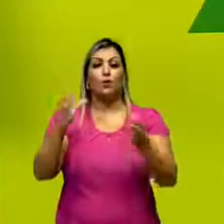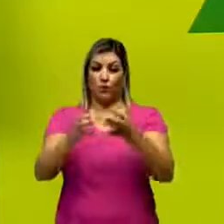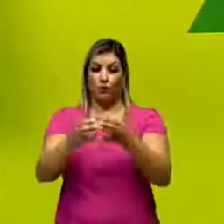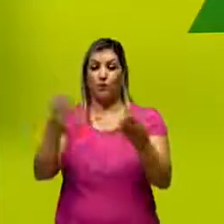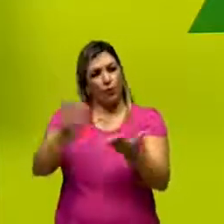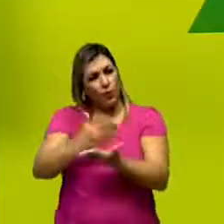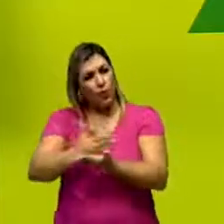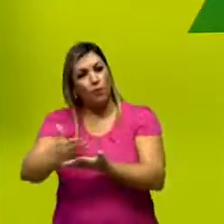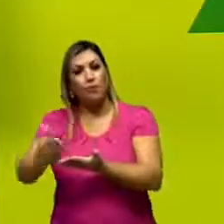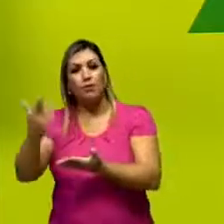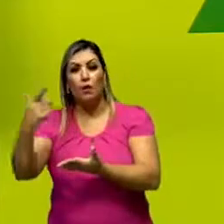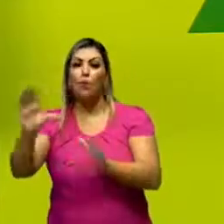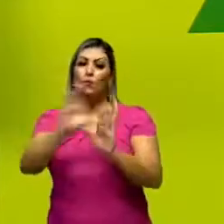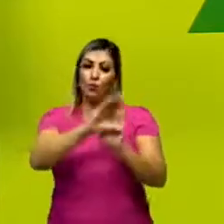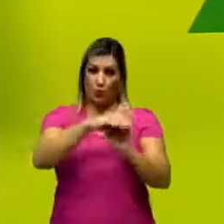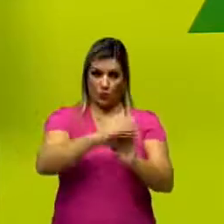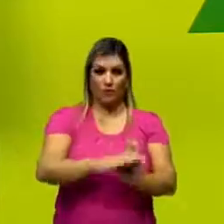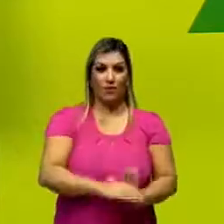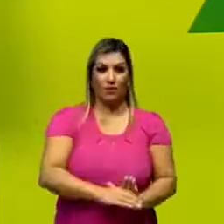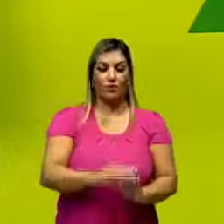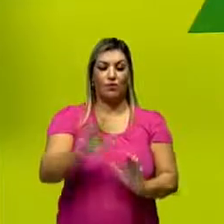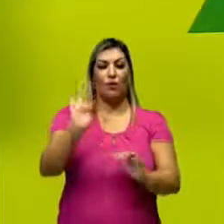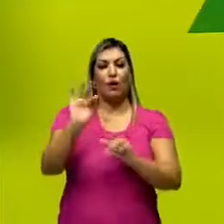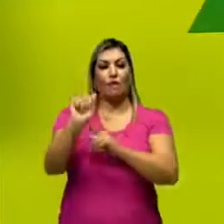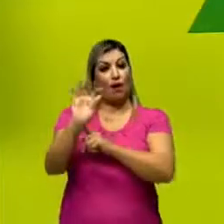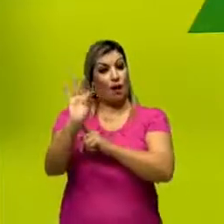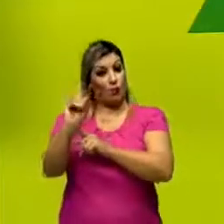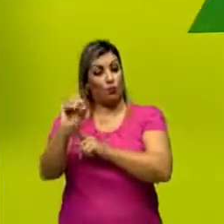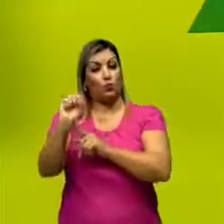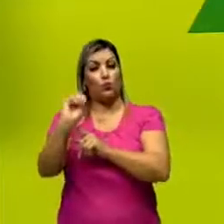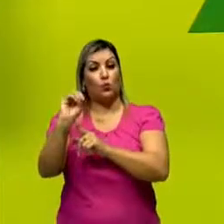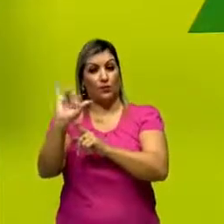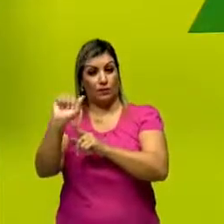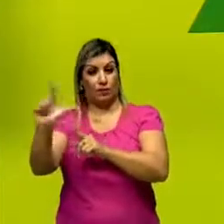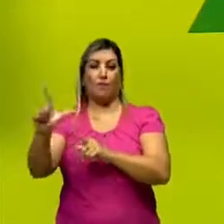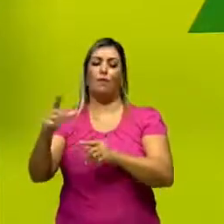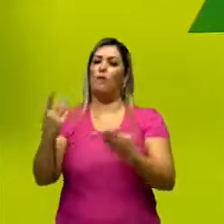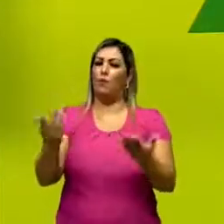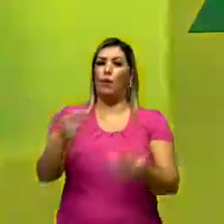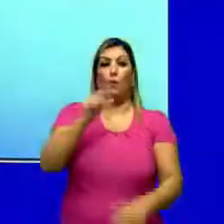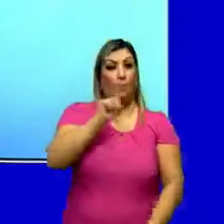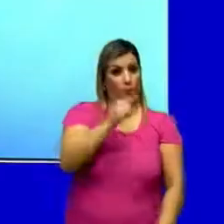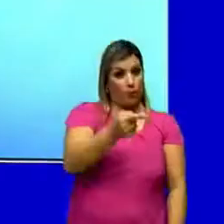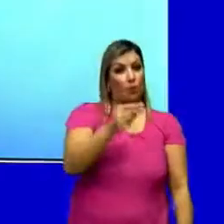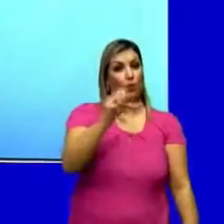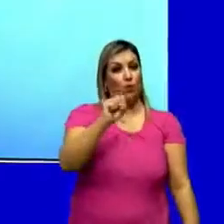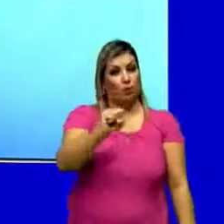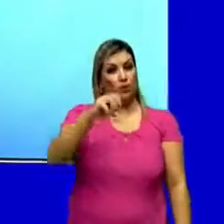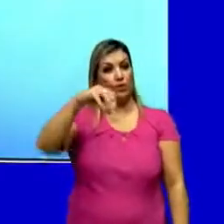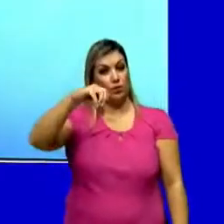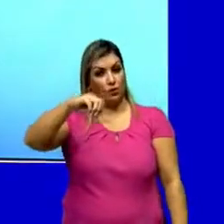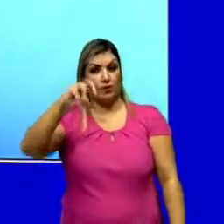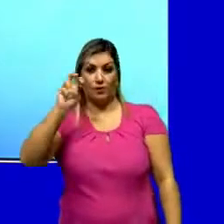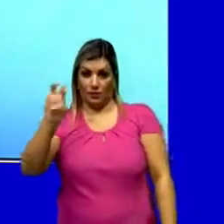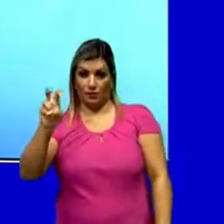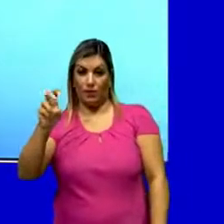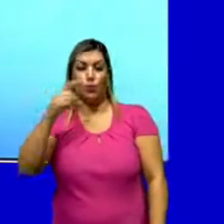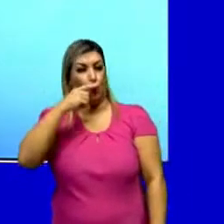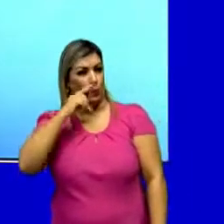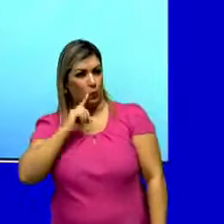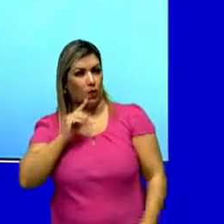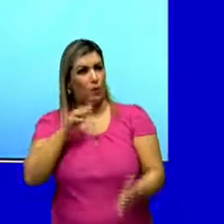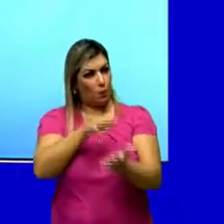introduzir aos conceitos de fato social. Em 1895, o Durkheim, ele publicou